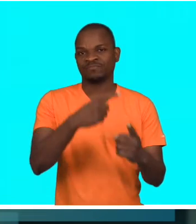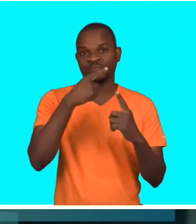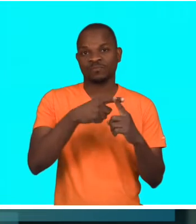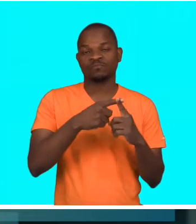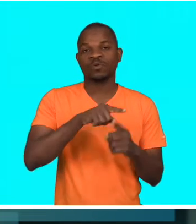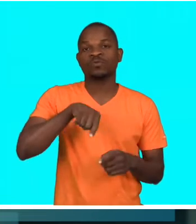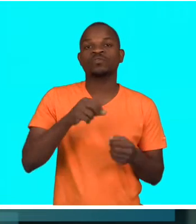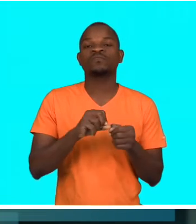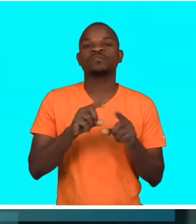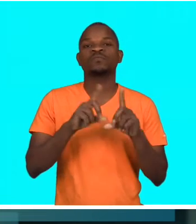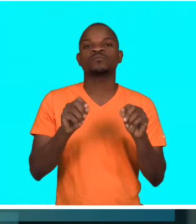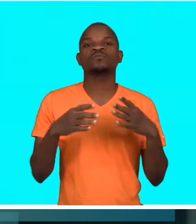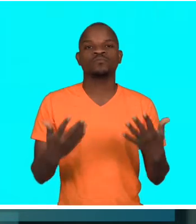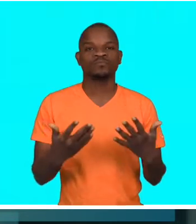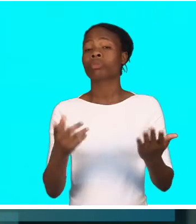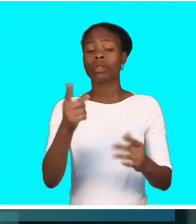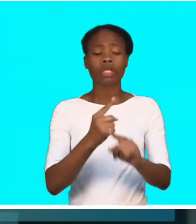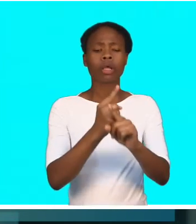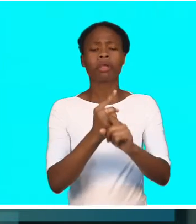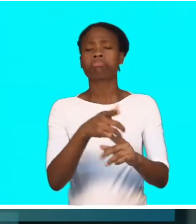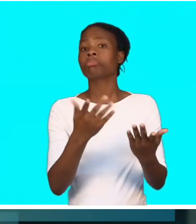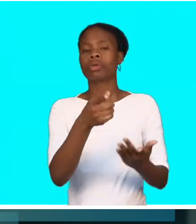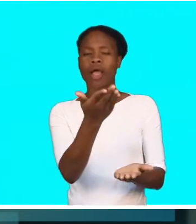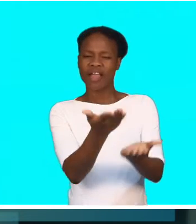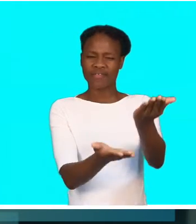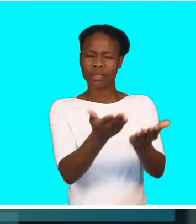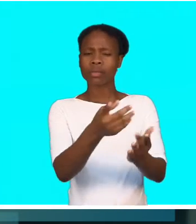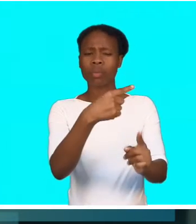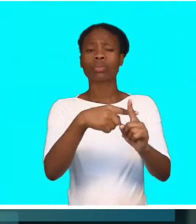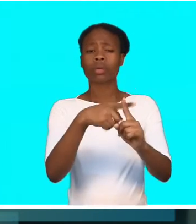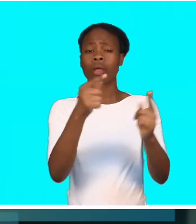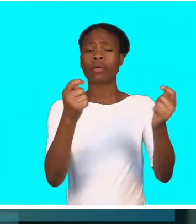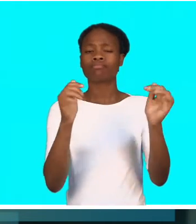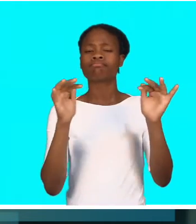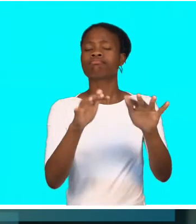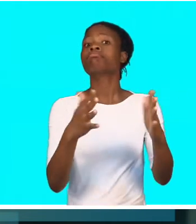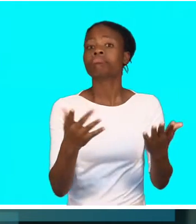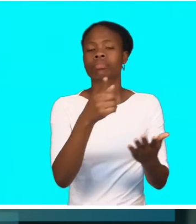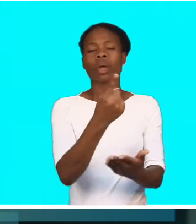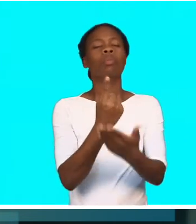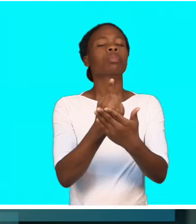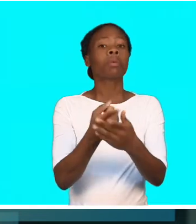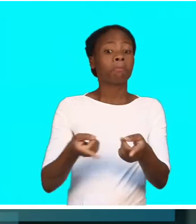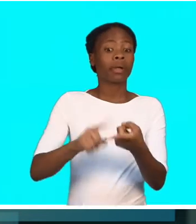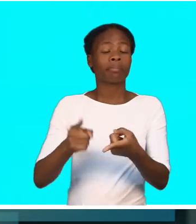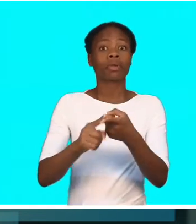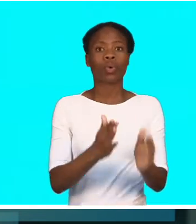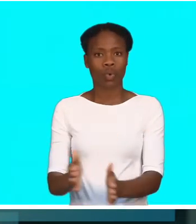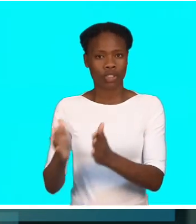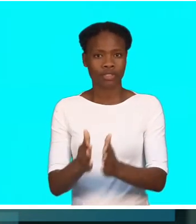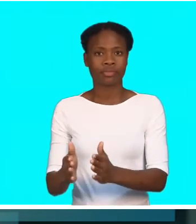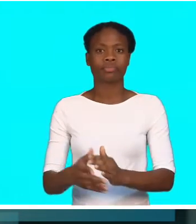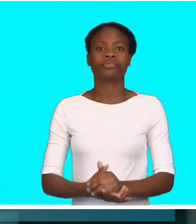algum impacto naquilo que estamos a implementar. Os participantes fazem um balanço positivo do evento e revelam